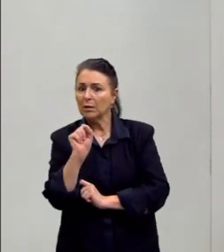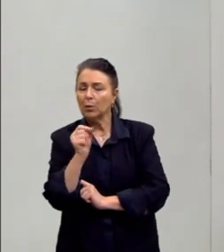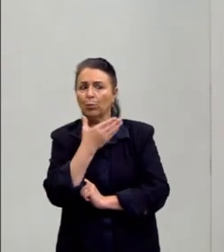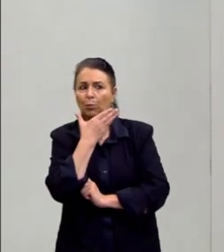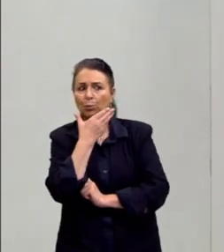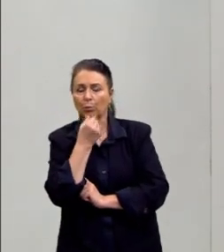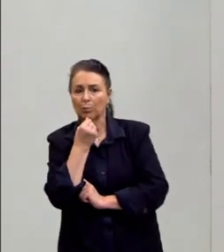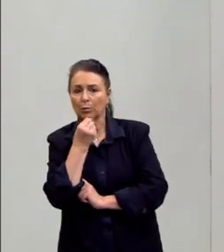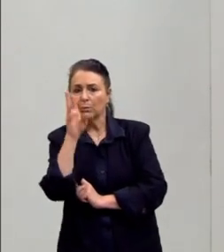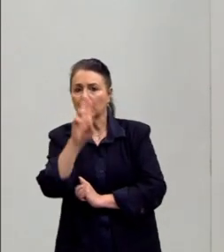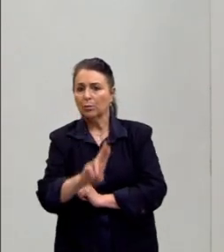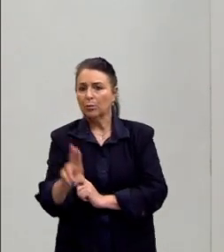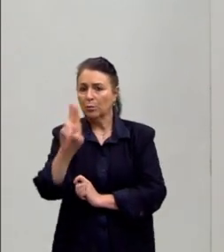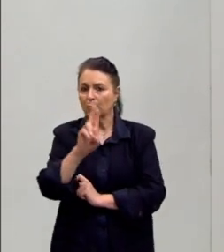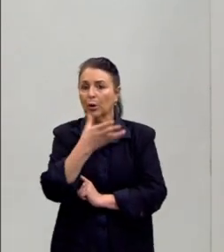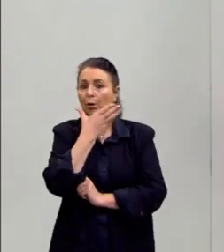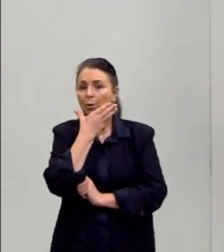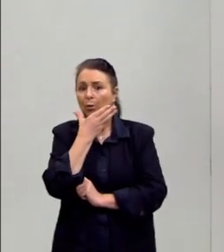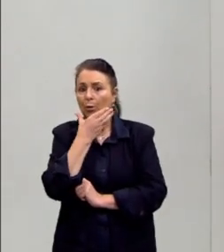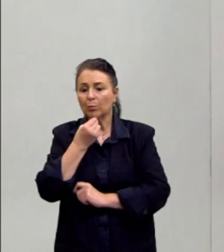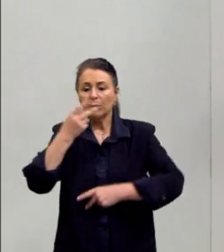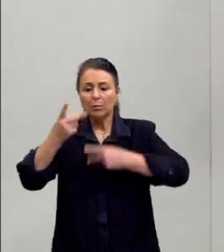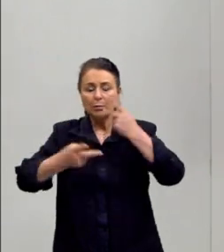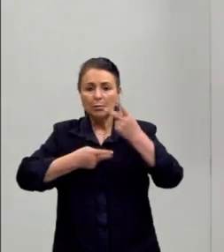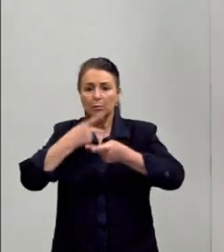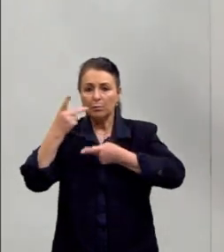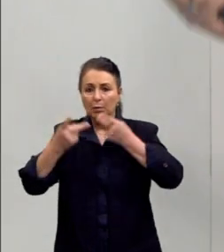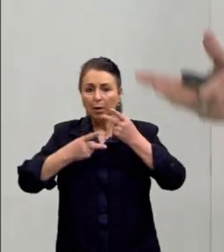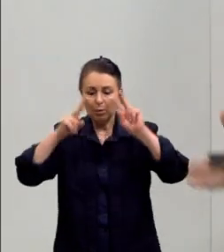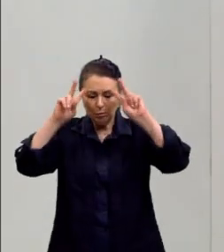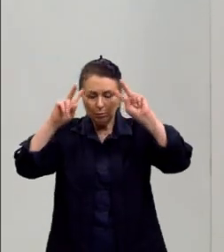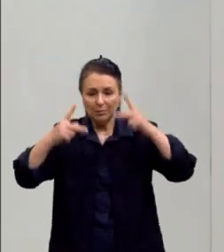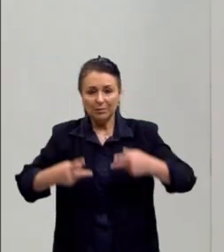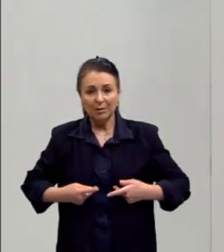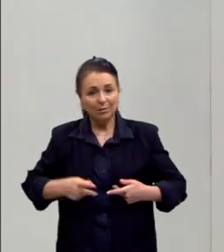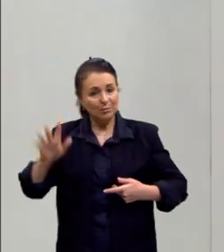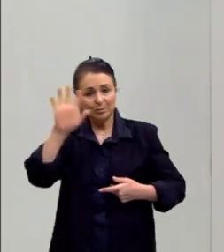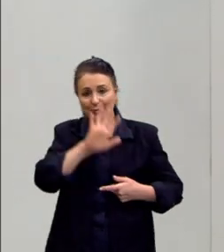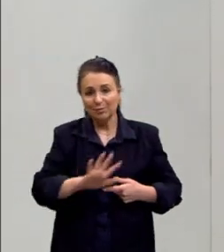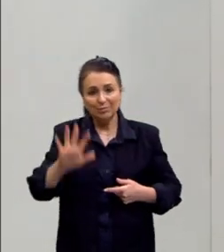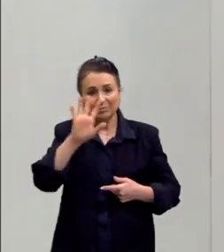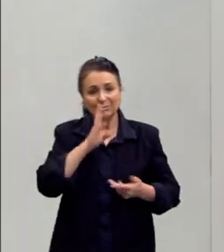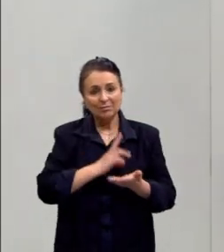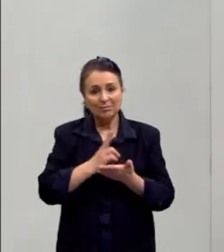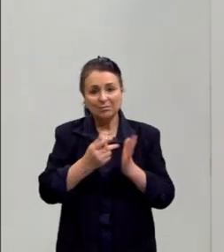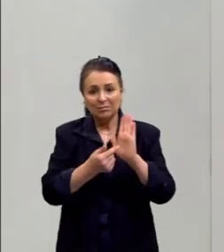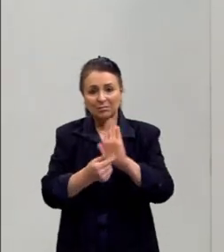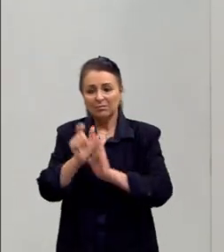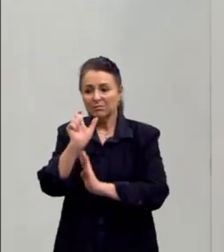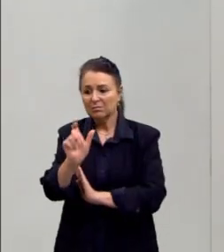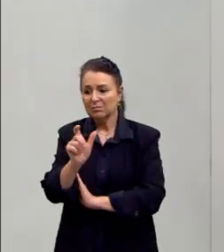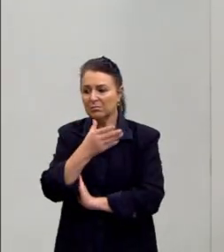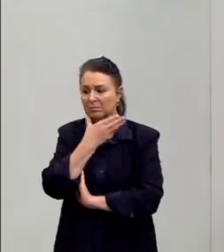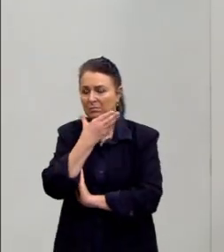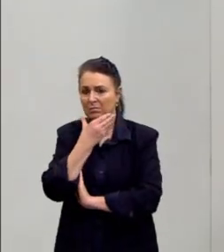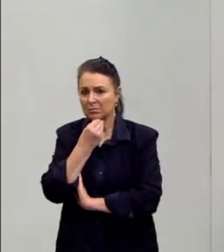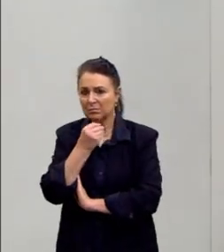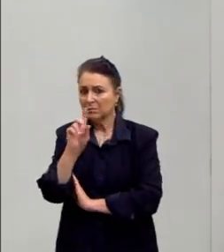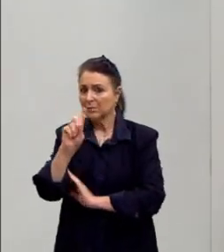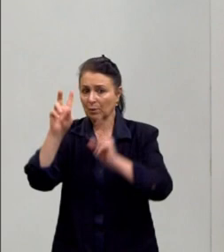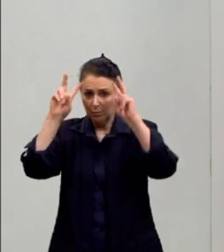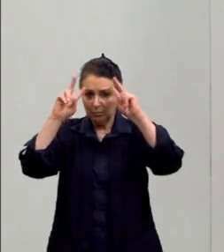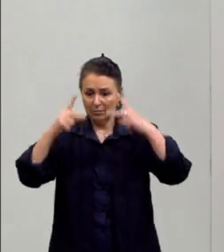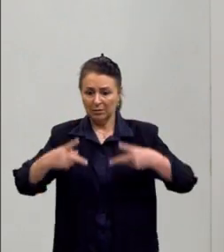E a gente usa, inclusive, homem para falar sobre a humanidade como um todo. Então, ela mostra como isso já parte